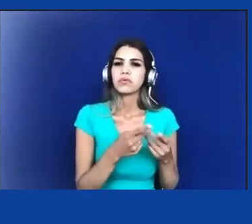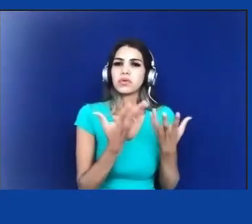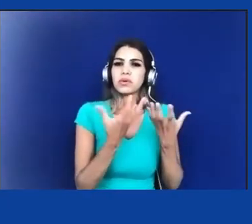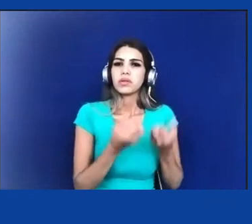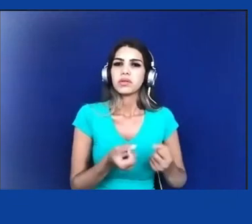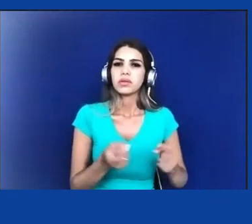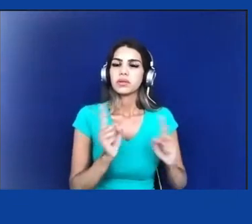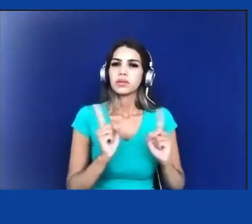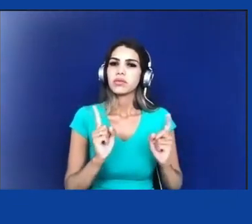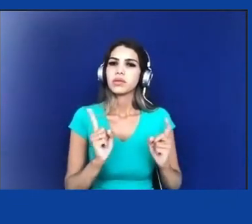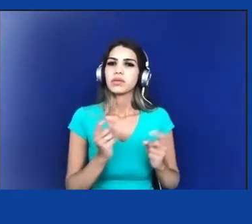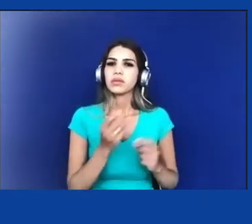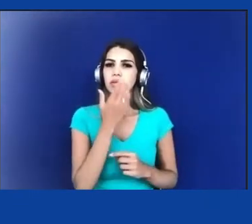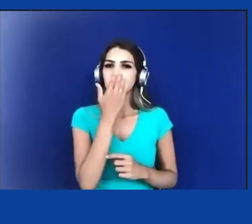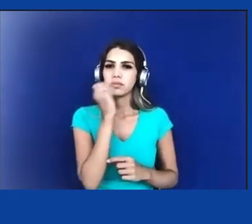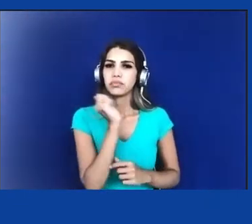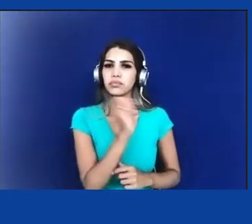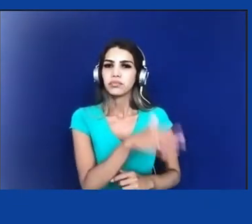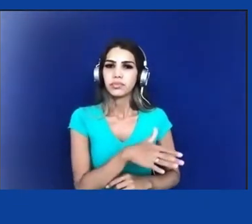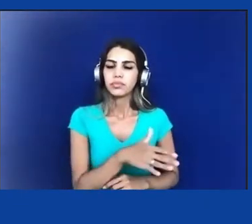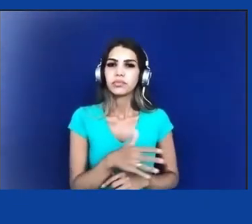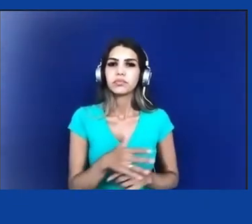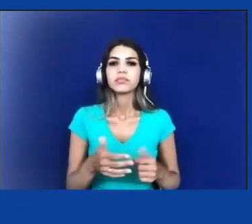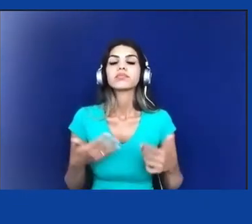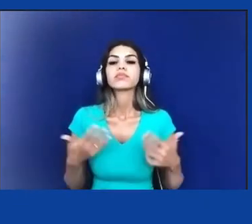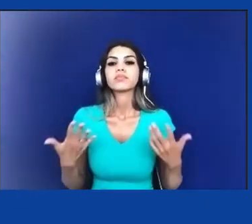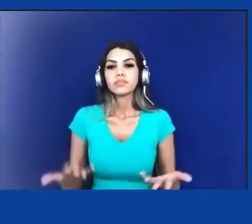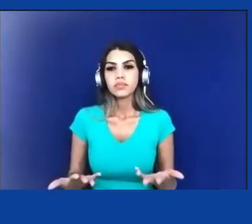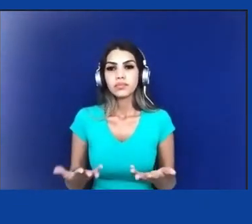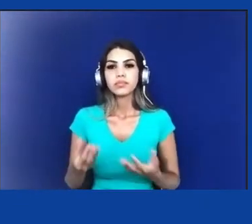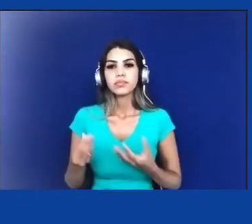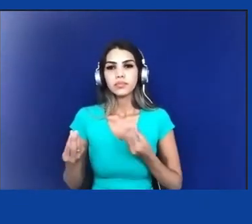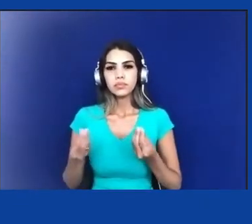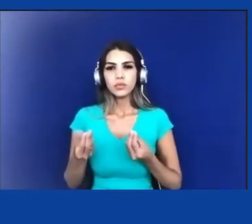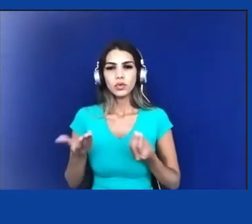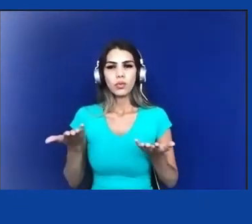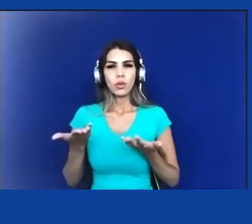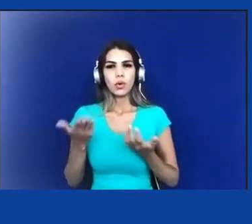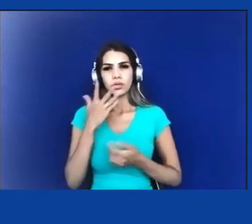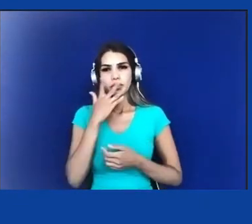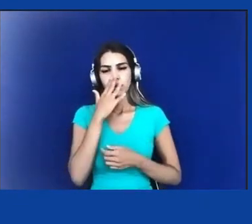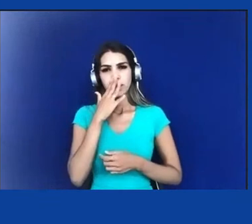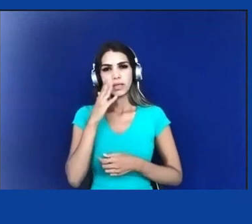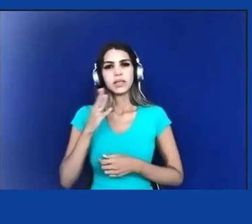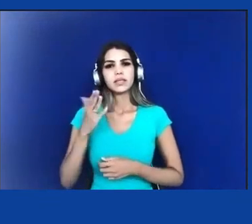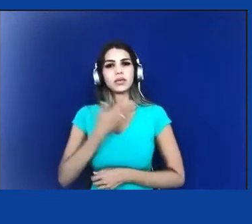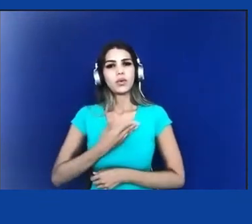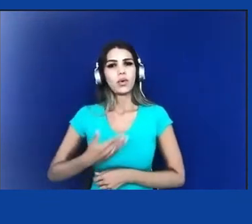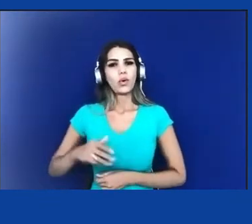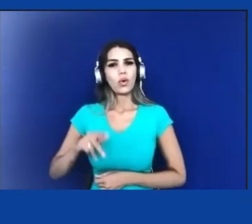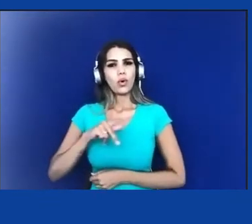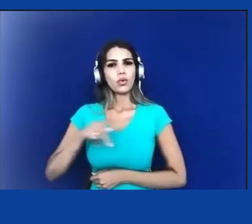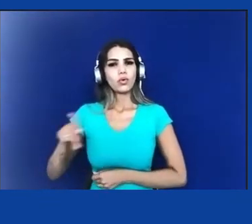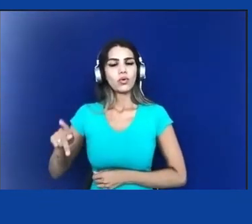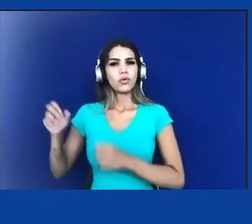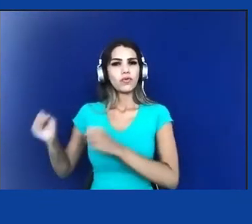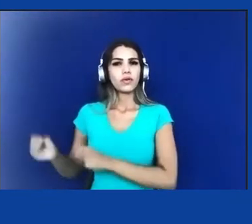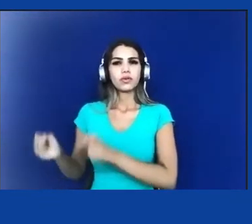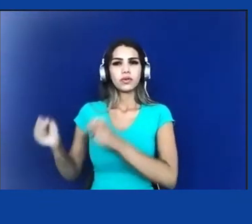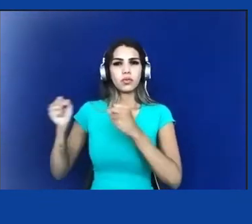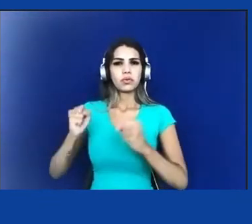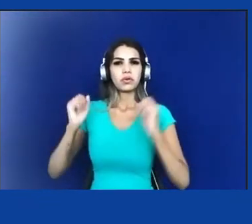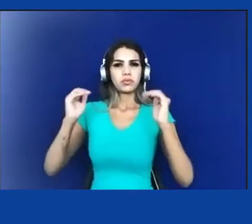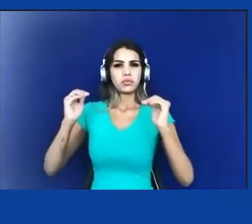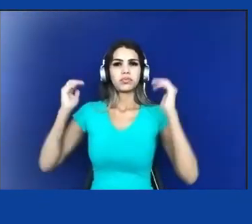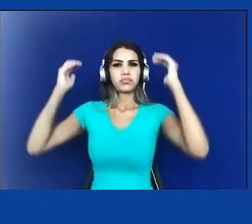tome como autoridade máxima que é dentro do nosso estado nação mas o direito de ferir o próprio povo é